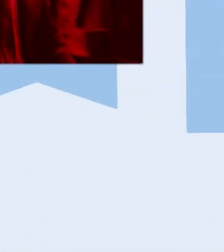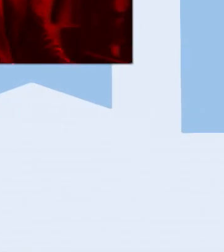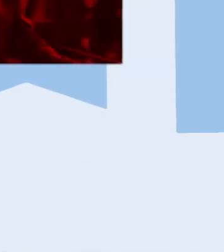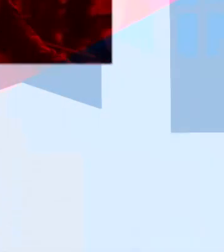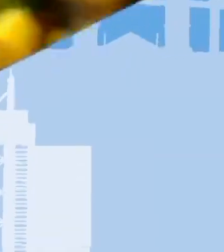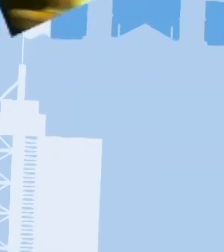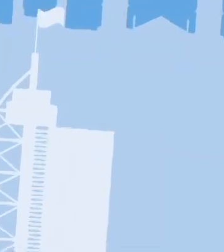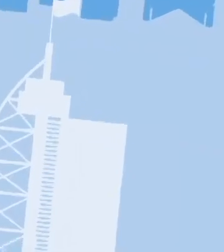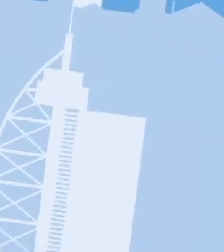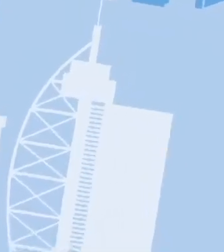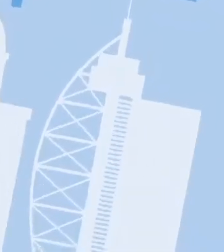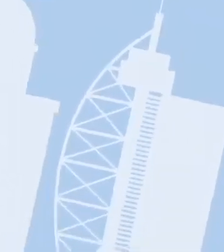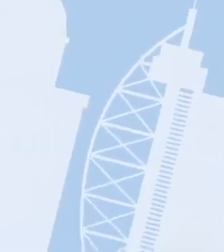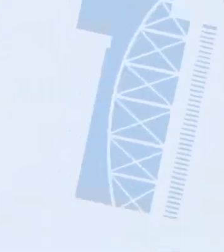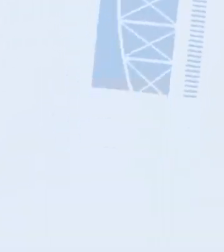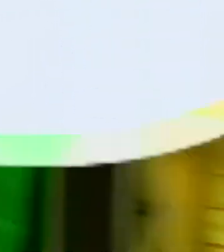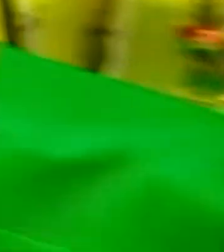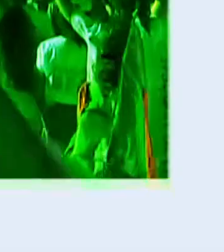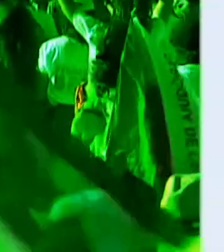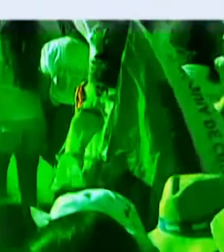Tchau, tchau, tchau, tchau.